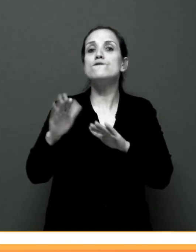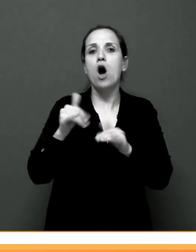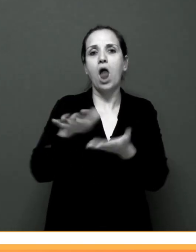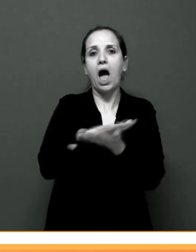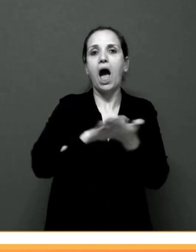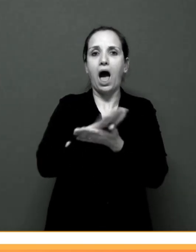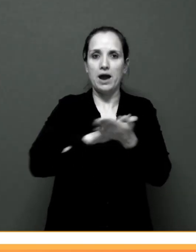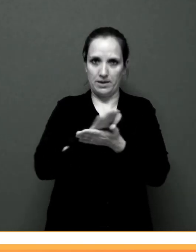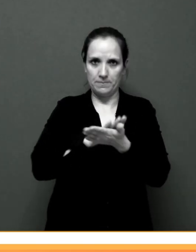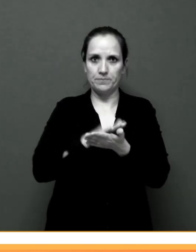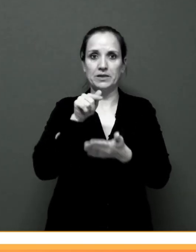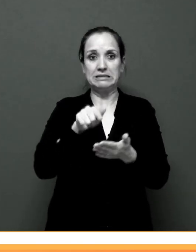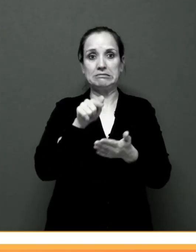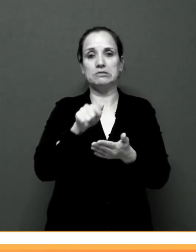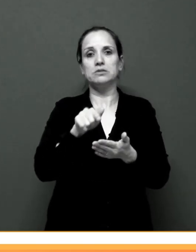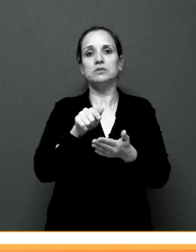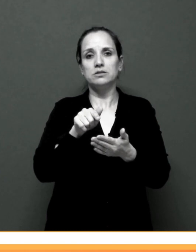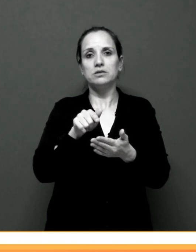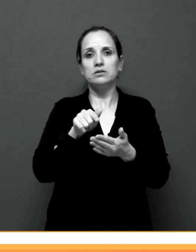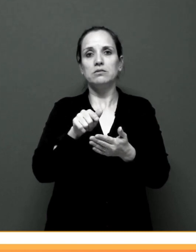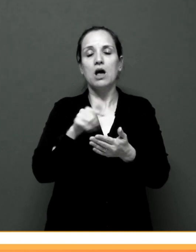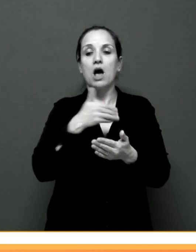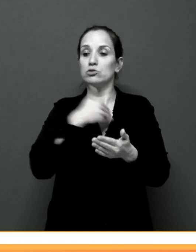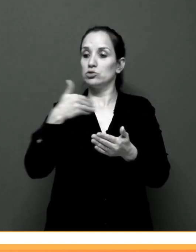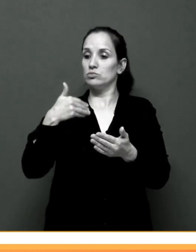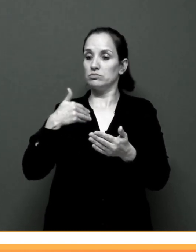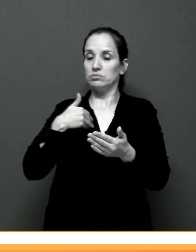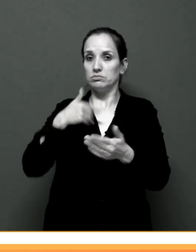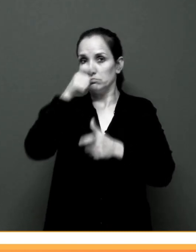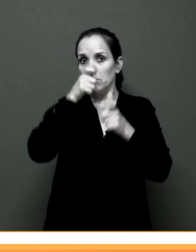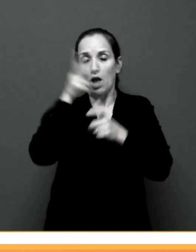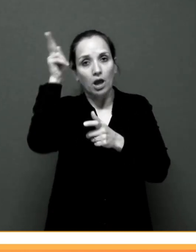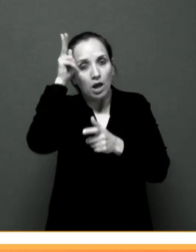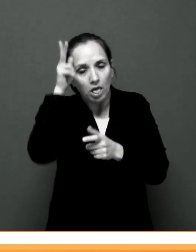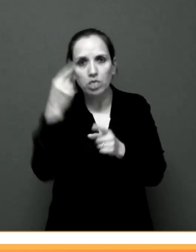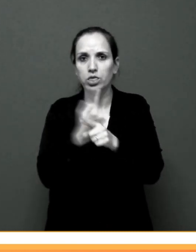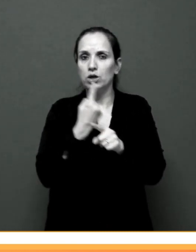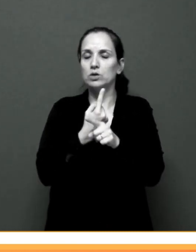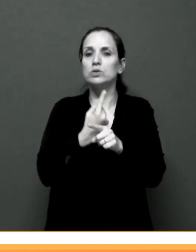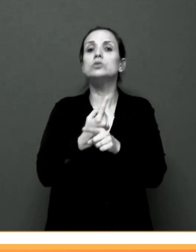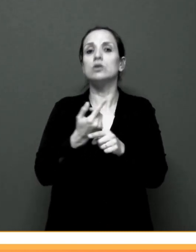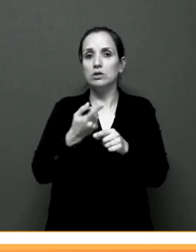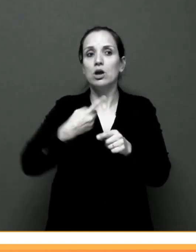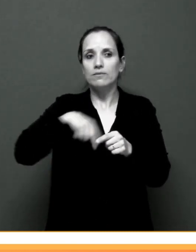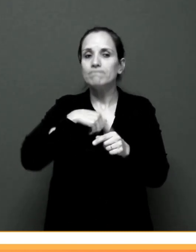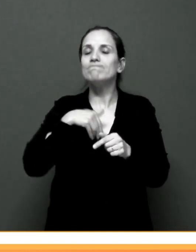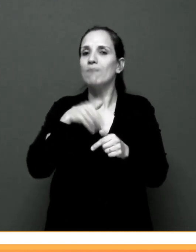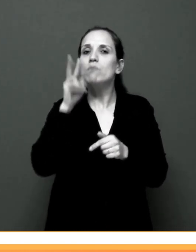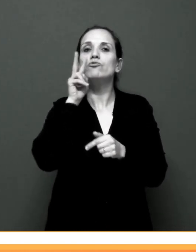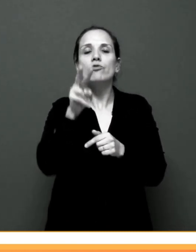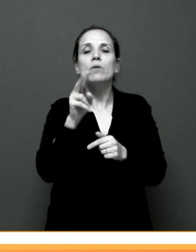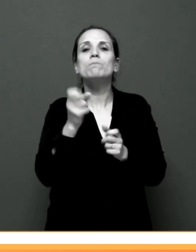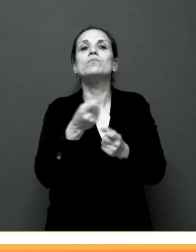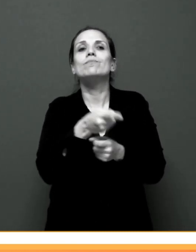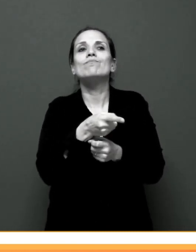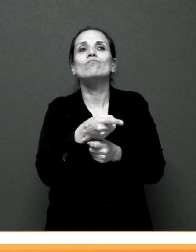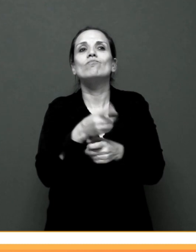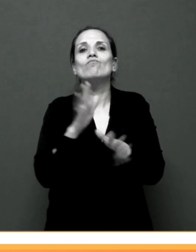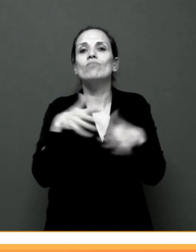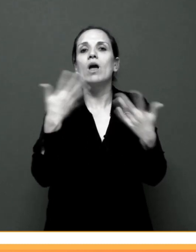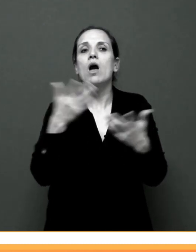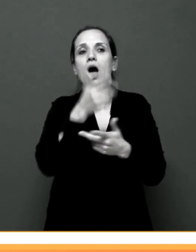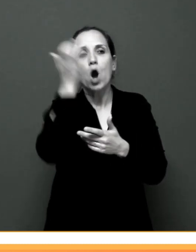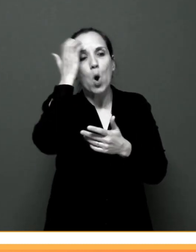Esses são os agentes de saúde indígenas, onde nós vamos verificar o quanto as